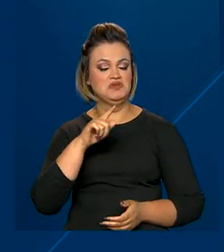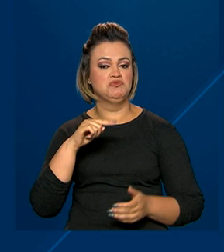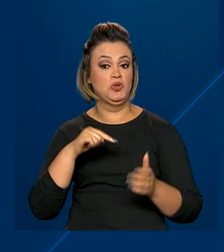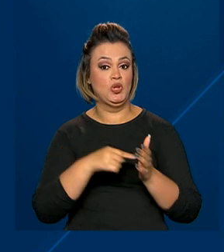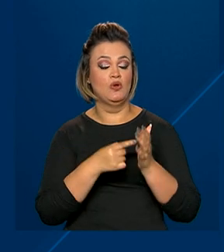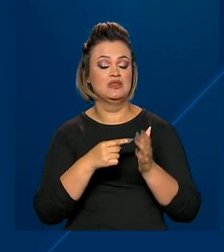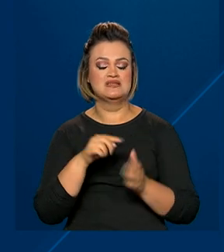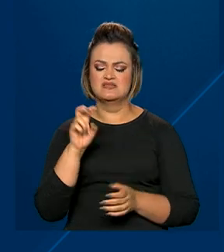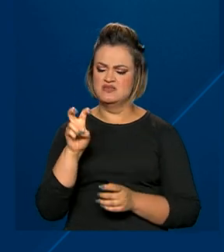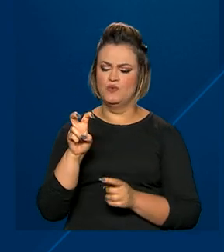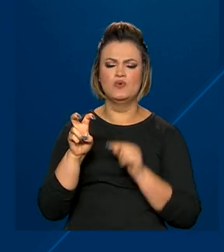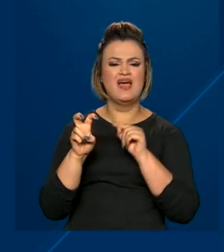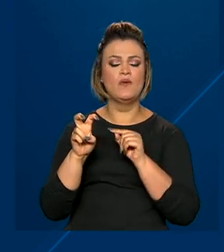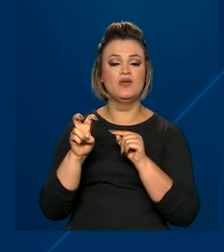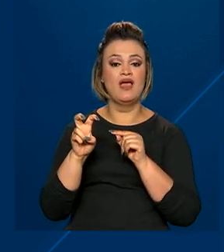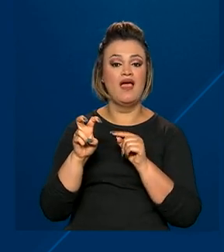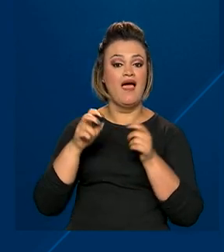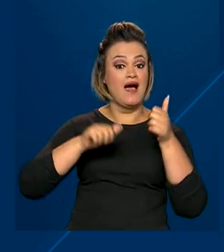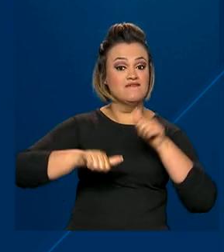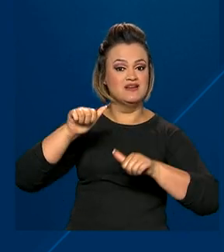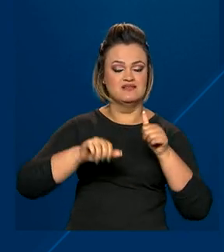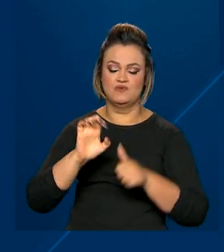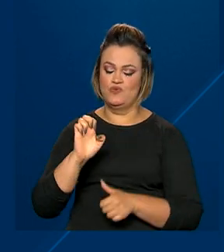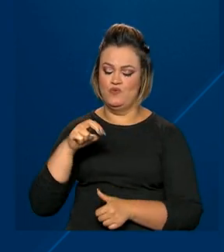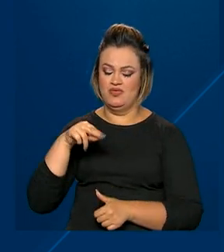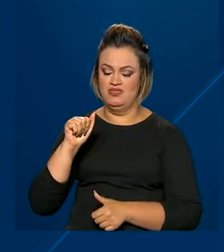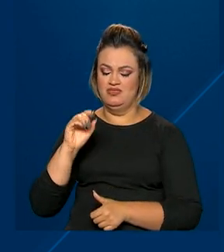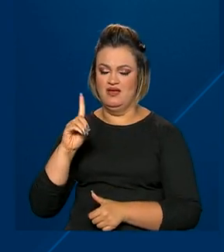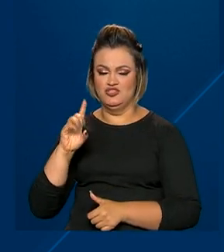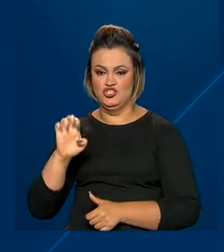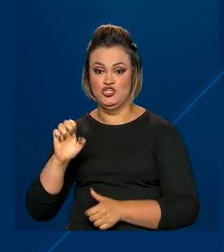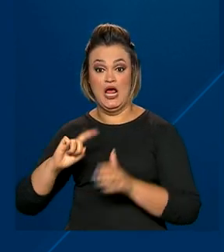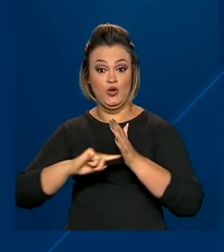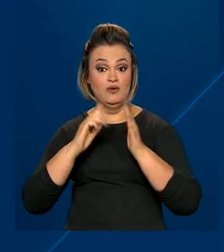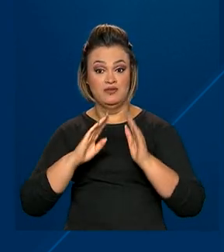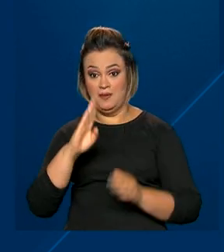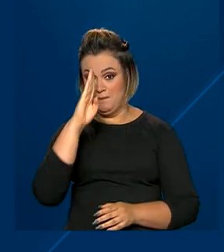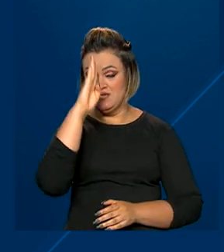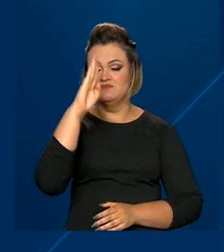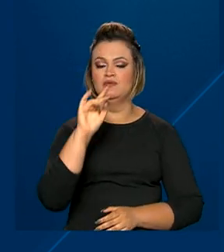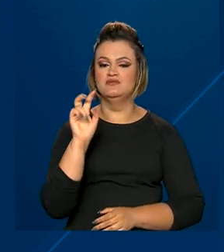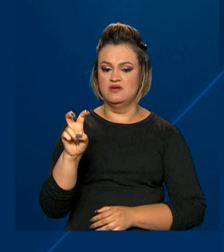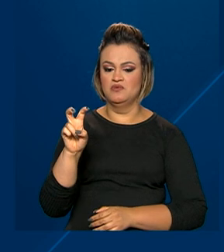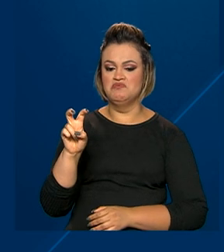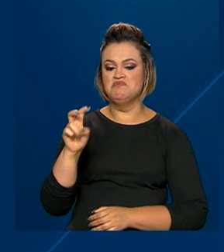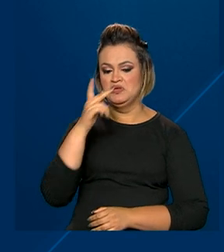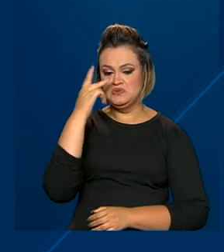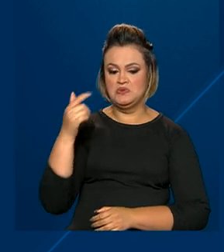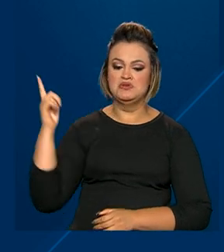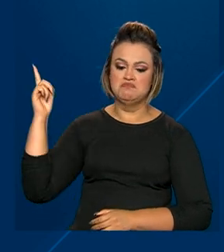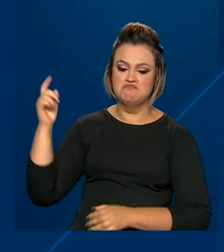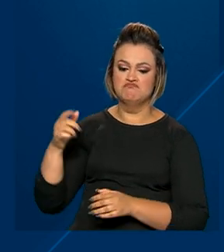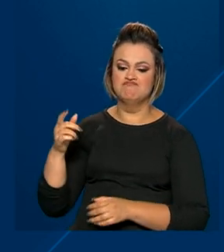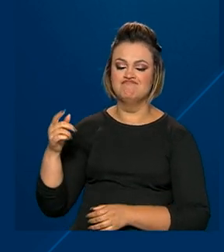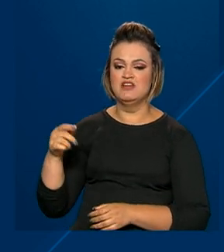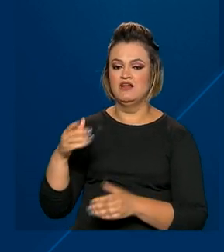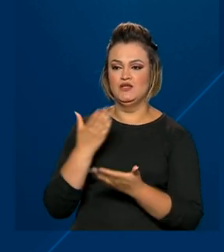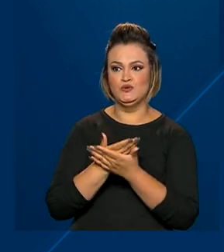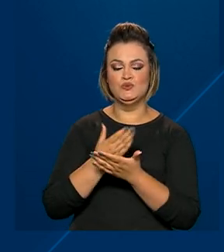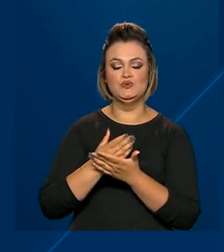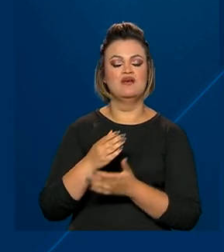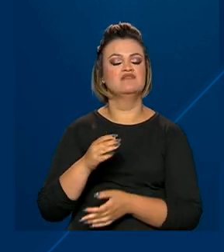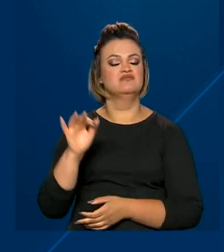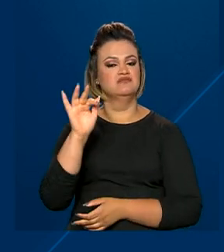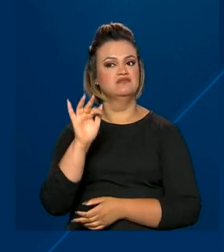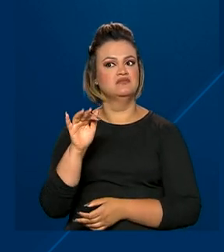5, o valor máximo no conceito Enad. Entre as instituições privadas sem fins lucrativos, 4,9